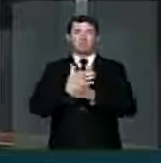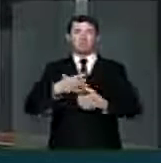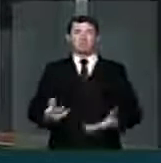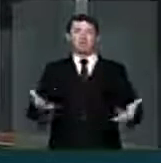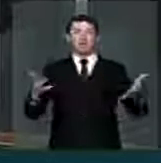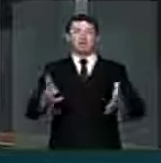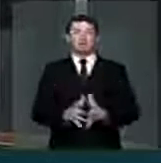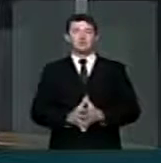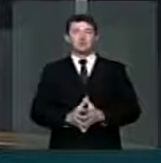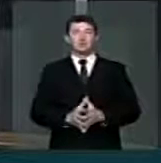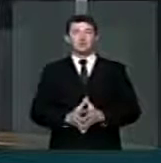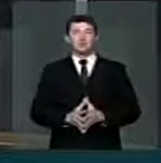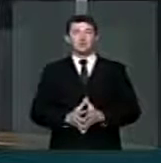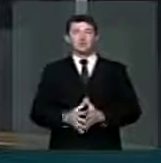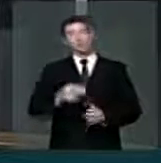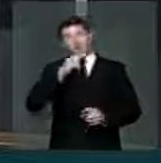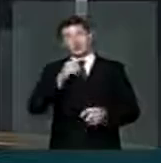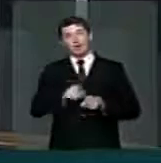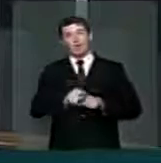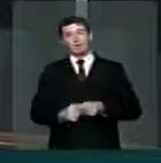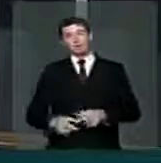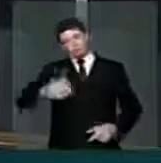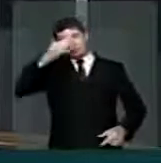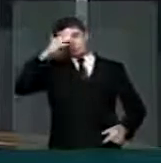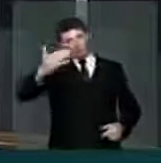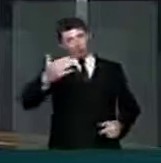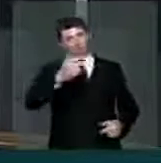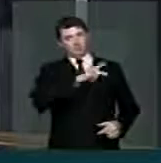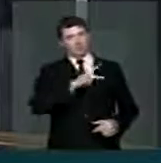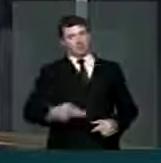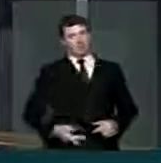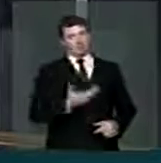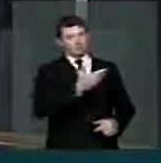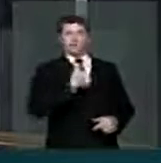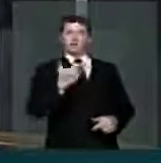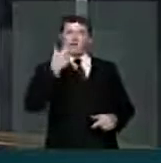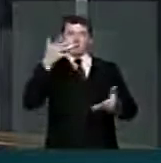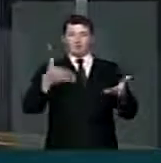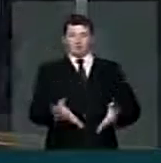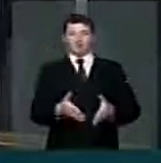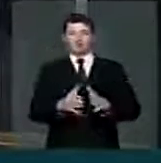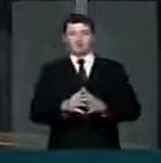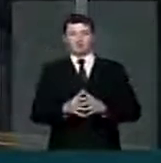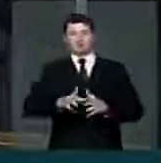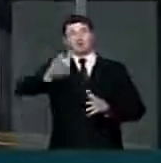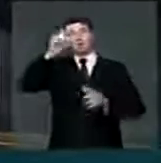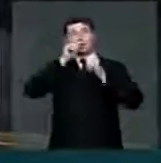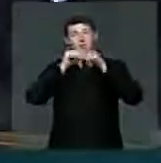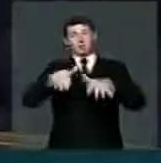filho e o abraço do neto. Muito obrigado, senhor presidente. Era o que eu tinha a dizer. Que Deus abençoe o Brasil.